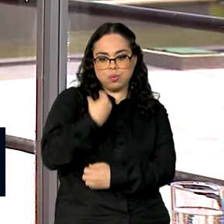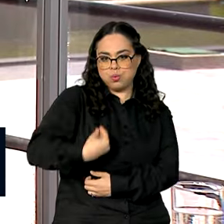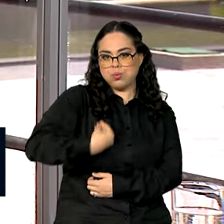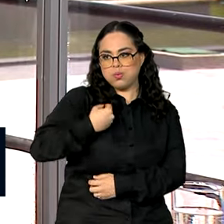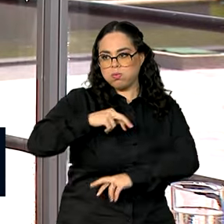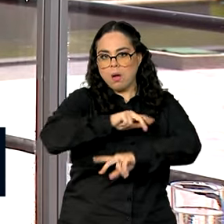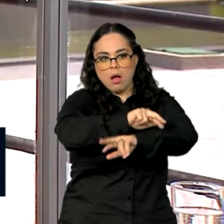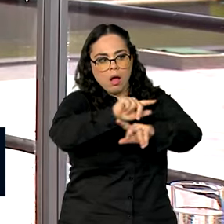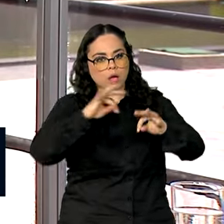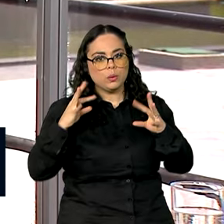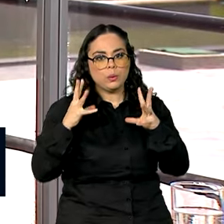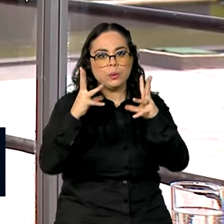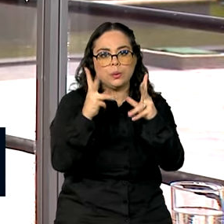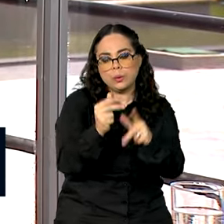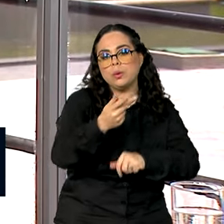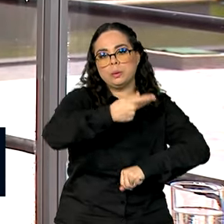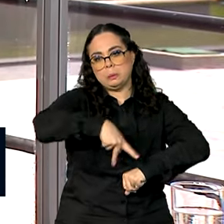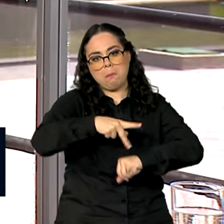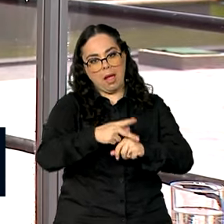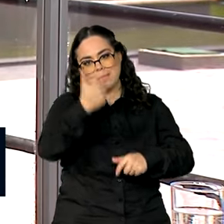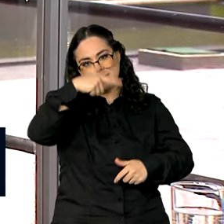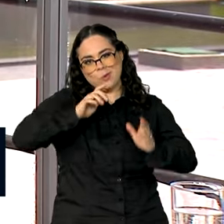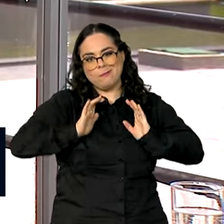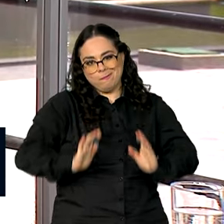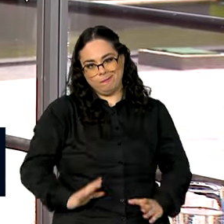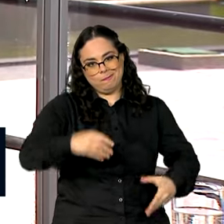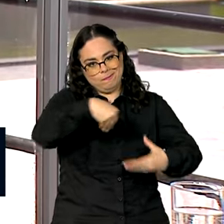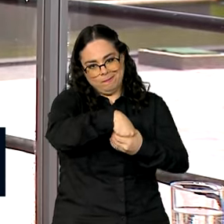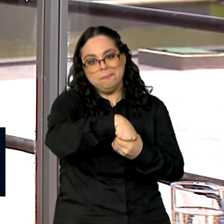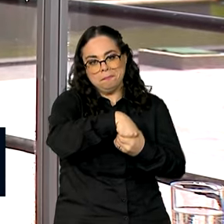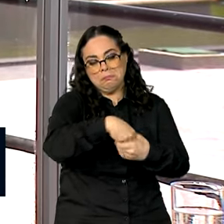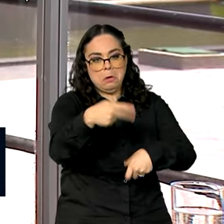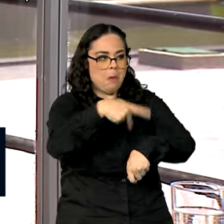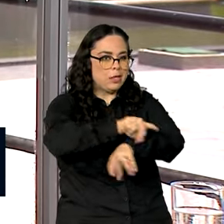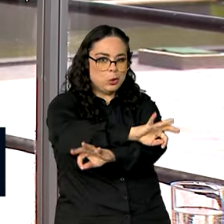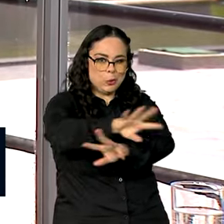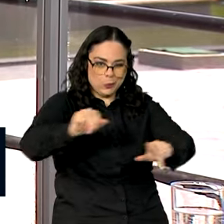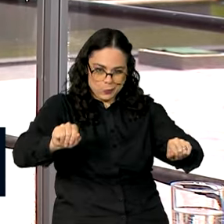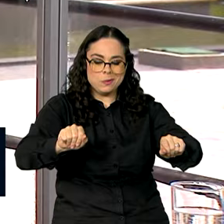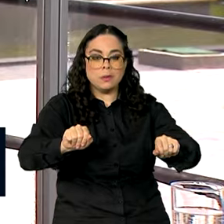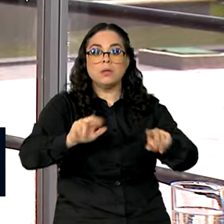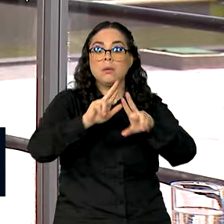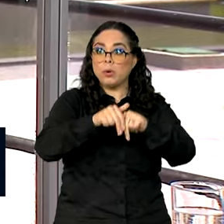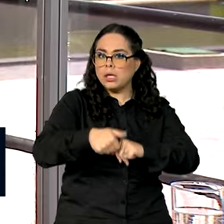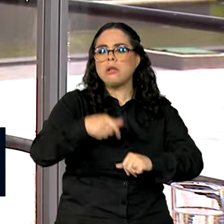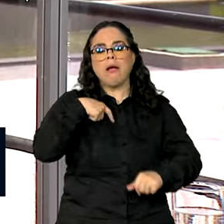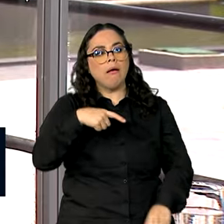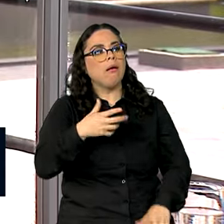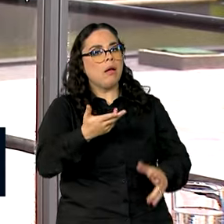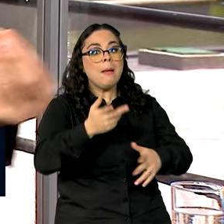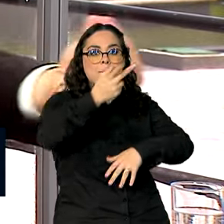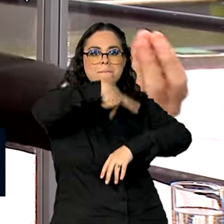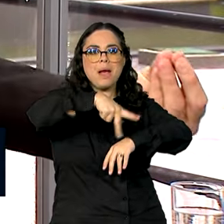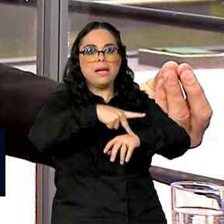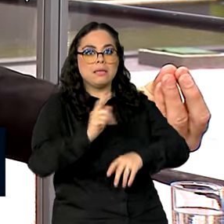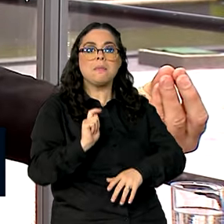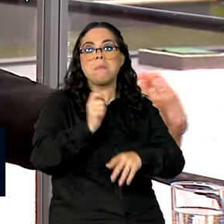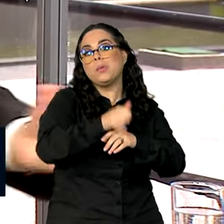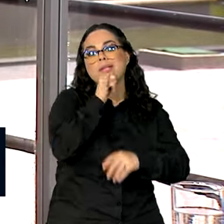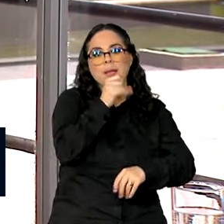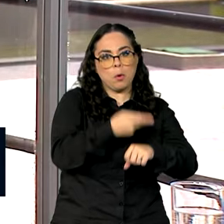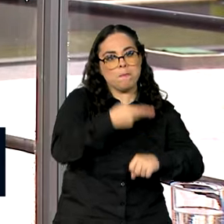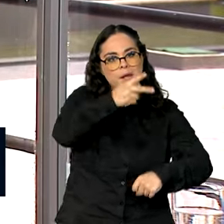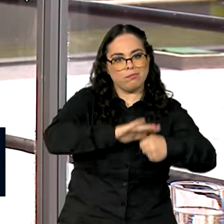vida dos seus co-cidadãos e, portanto, remunerem por isso através dos prêmios